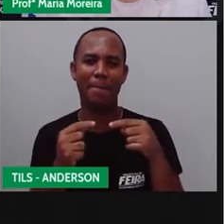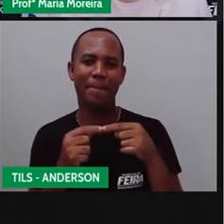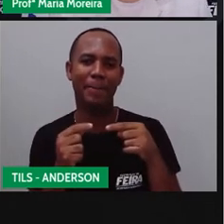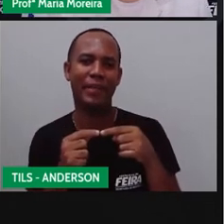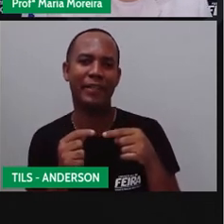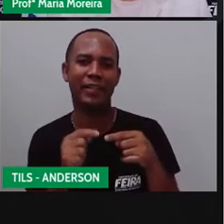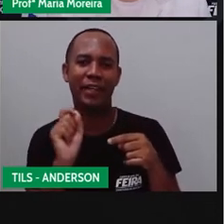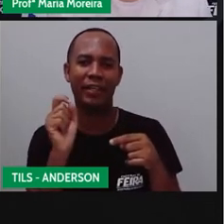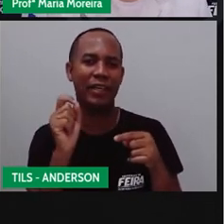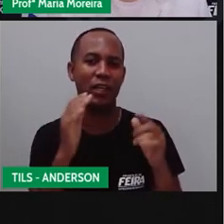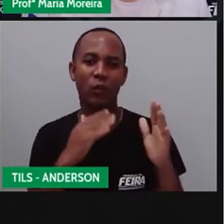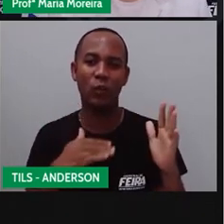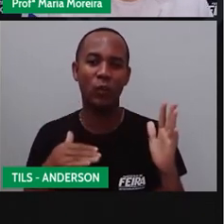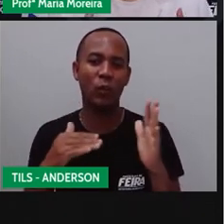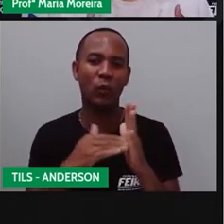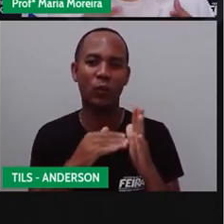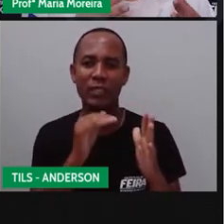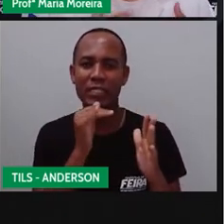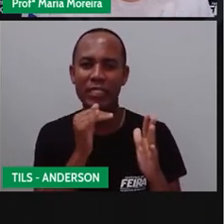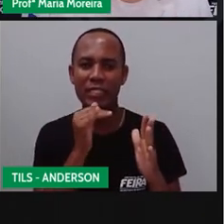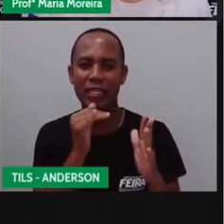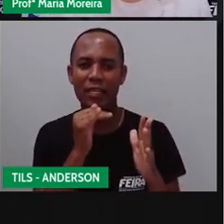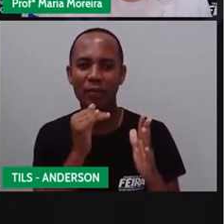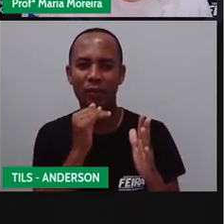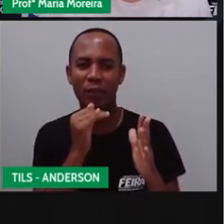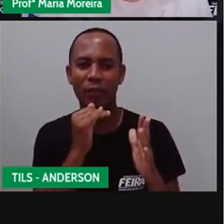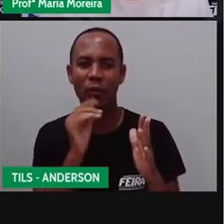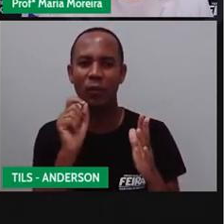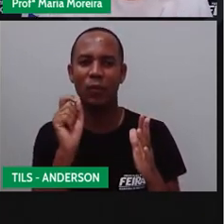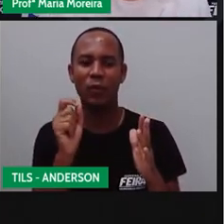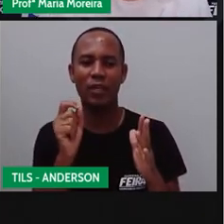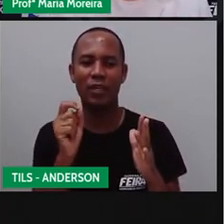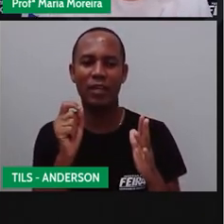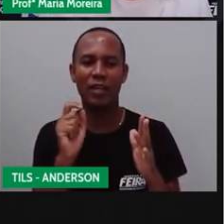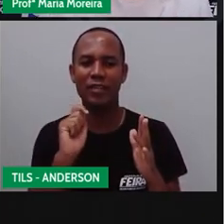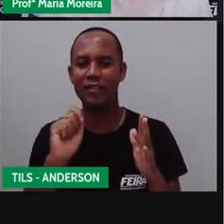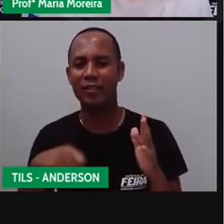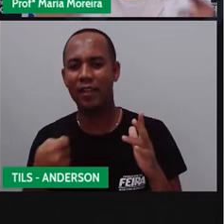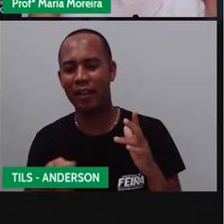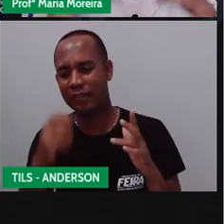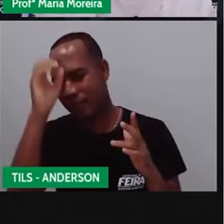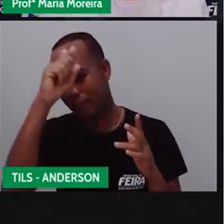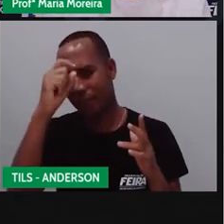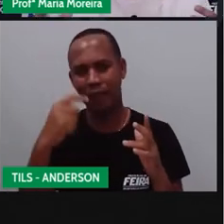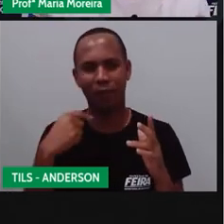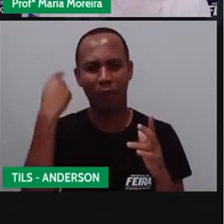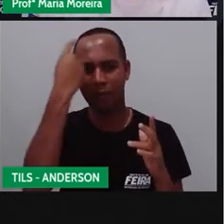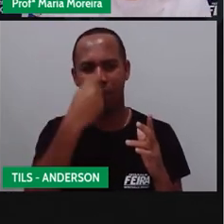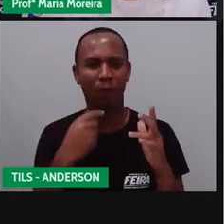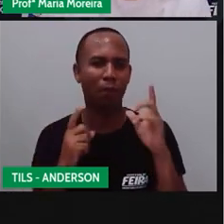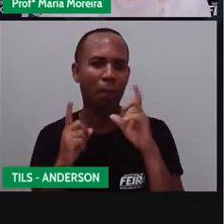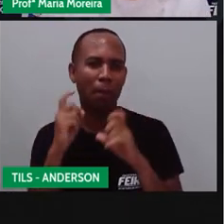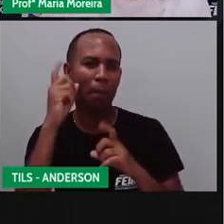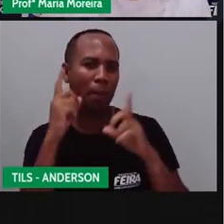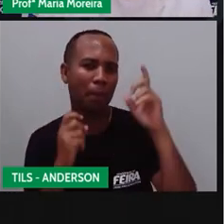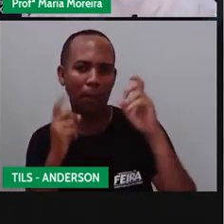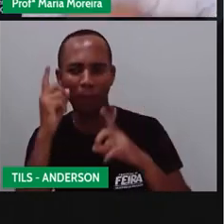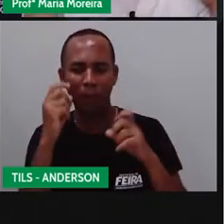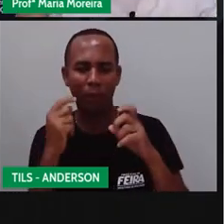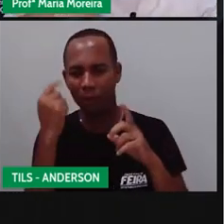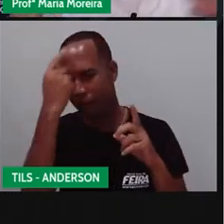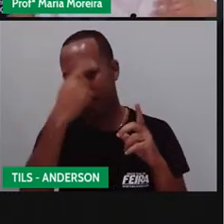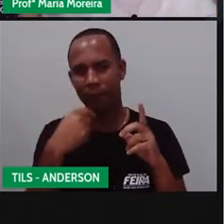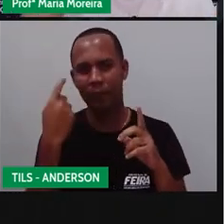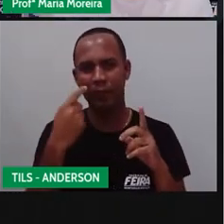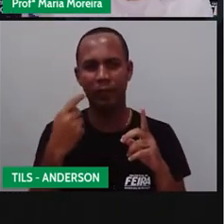desenhos, todos eles são exemplos da linguagem não verbal. Então, fizemos aqui expressões faciais, né? Isso?